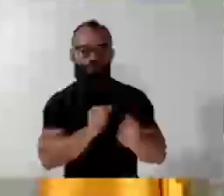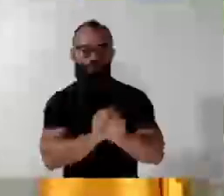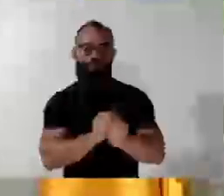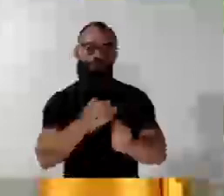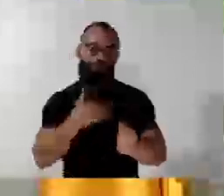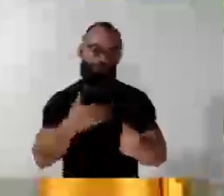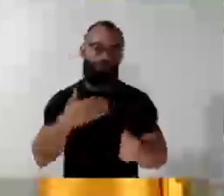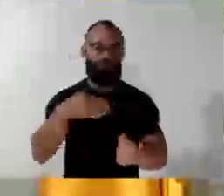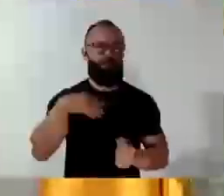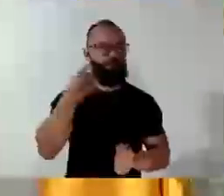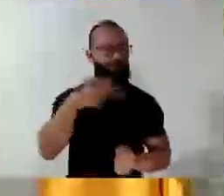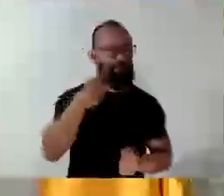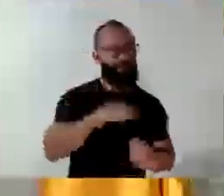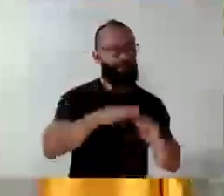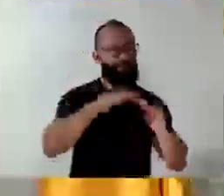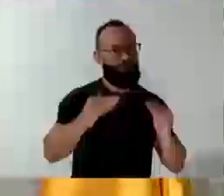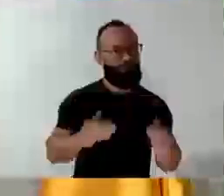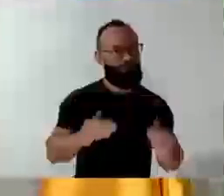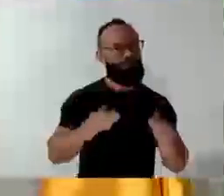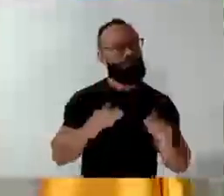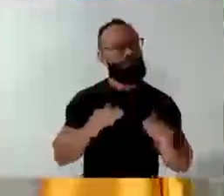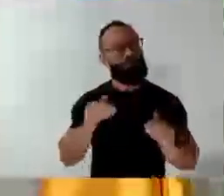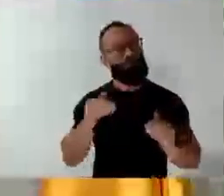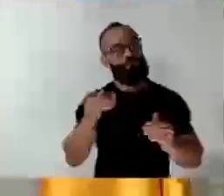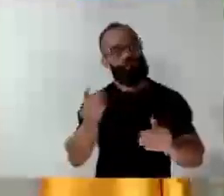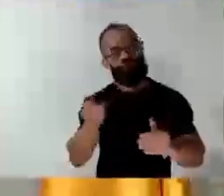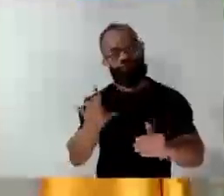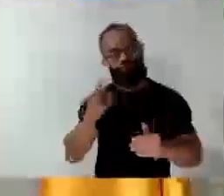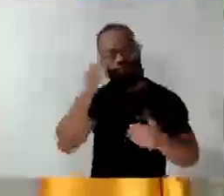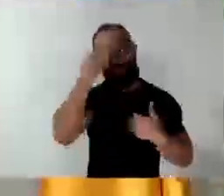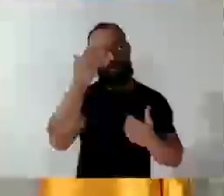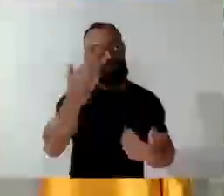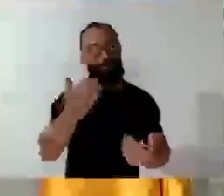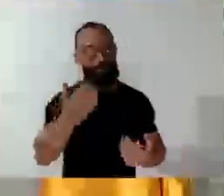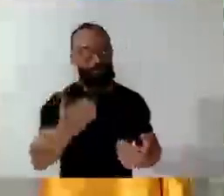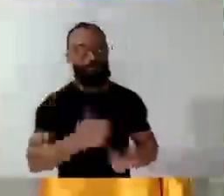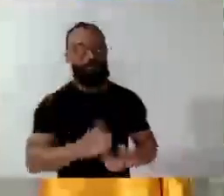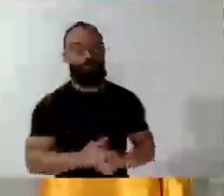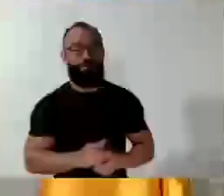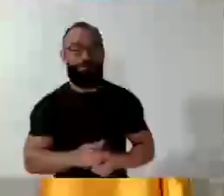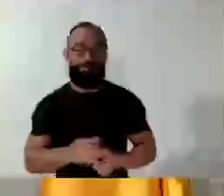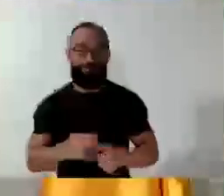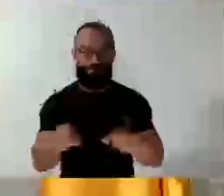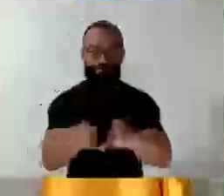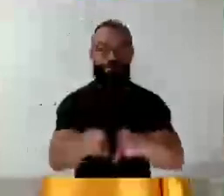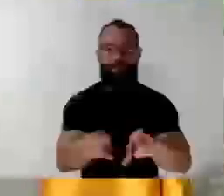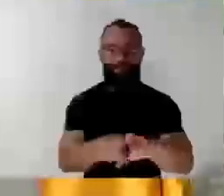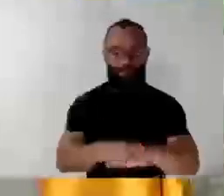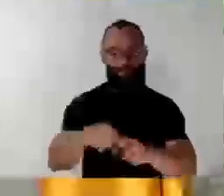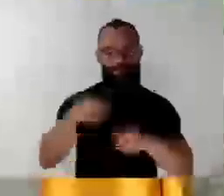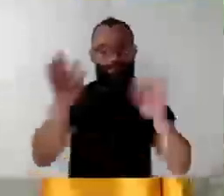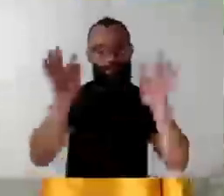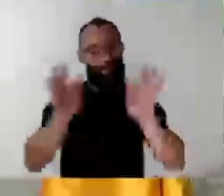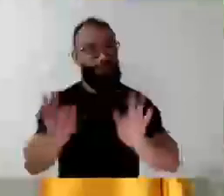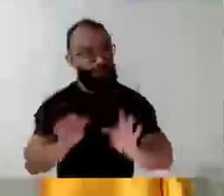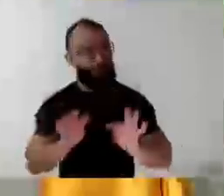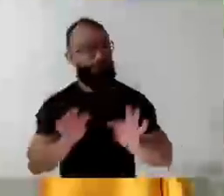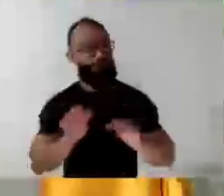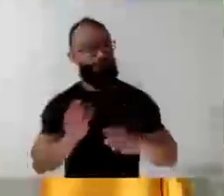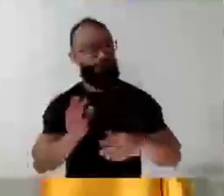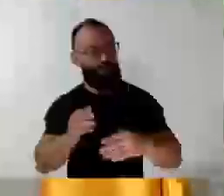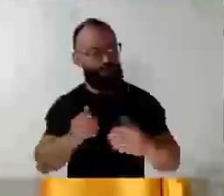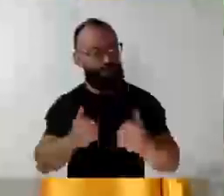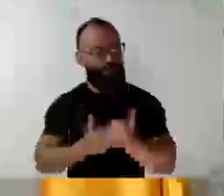Vereadores. E eu tenho somente que agradecer e dizer, eu também me realizo em você. Está bom? Então,